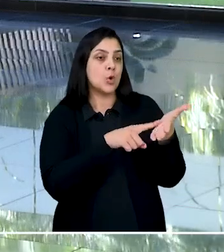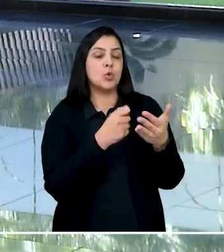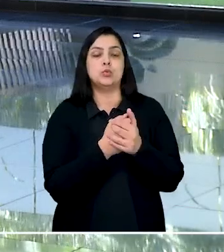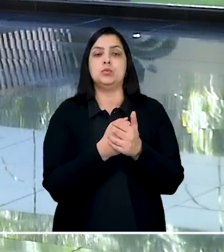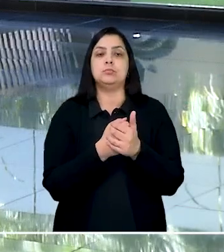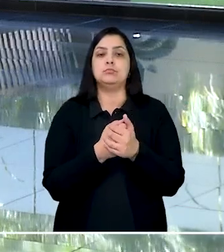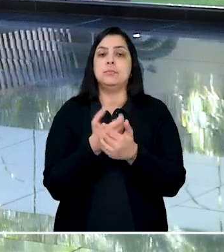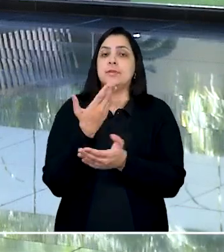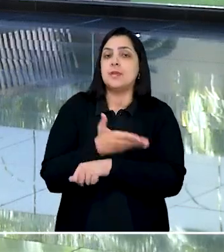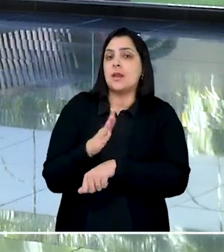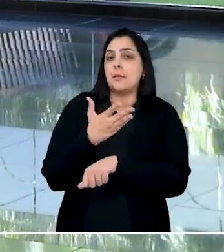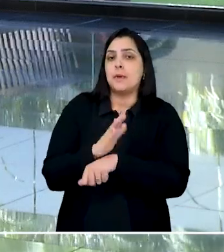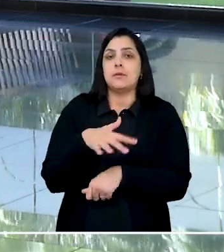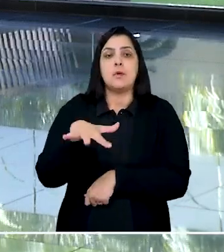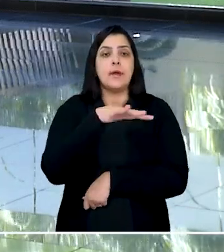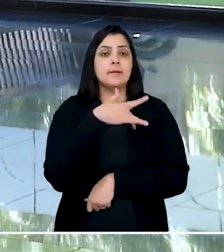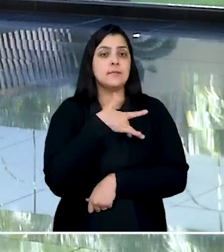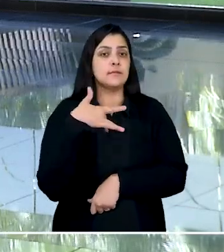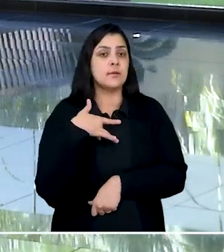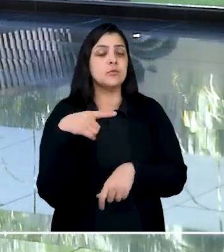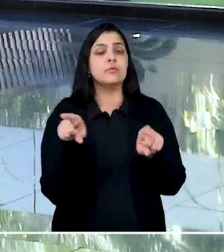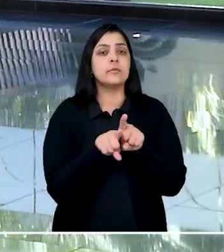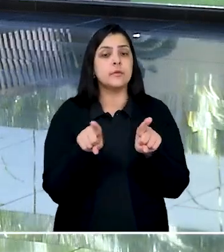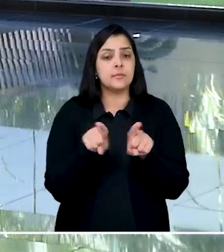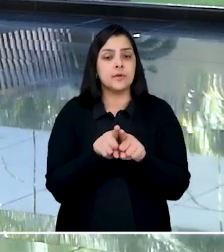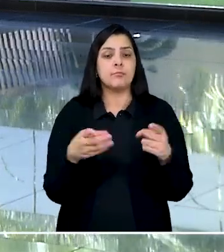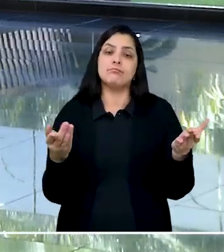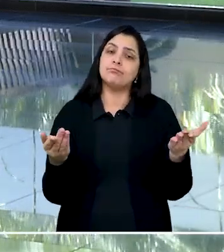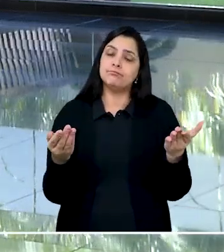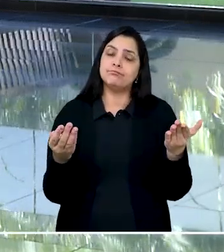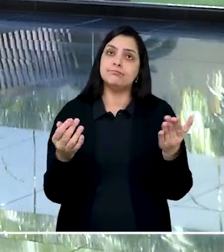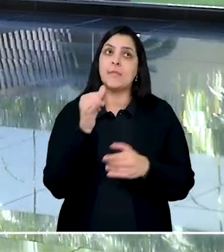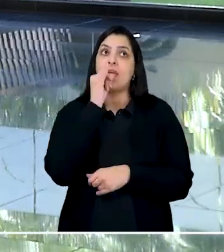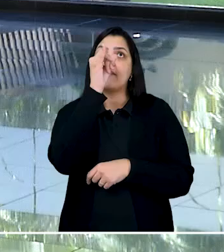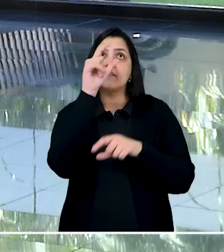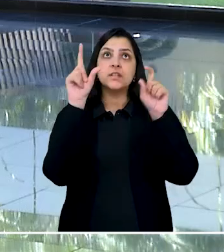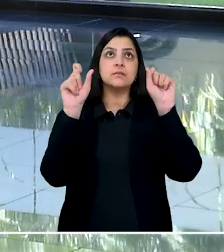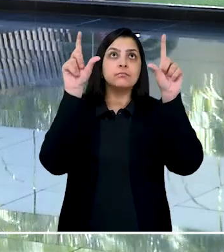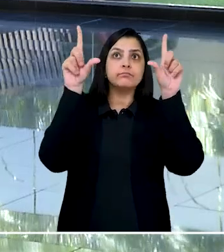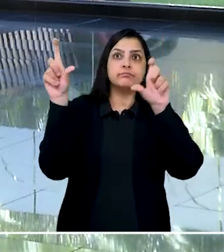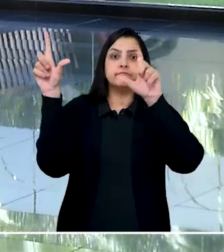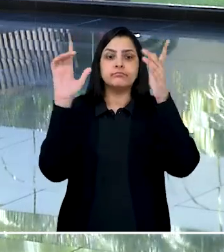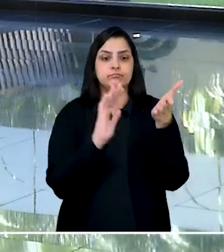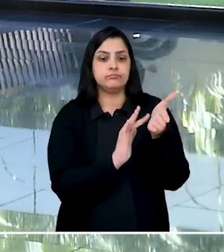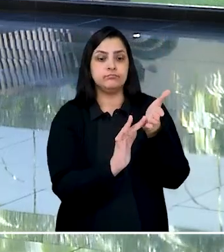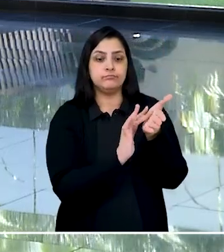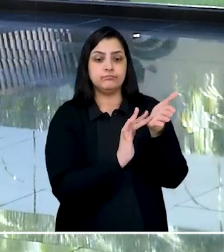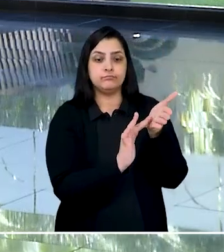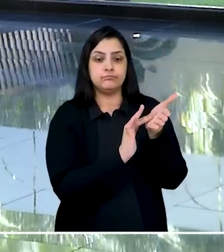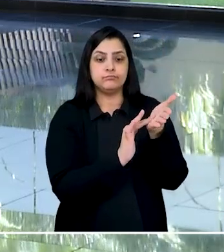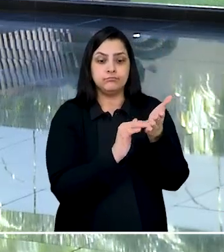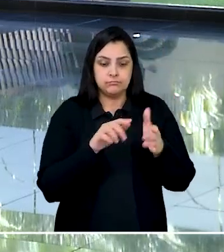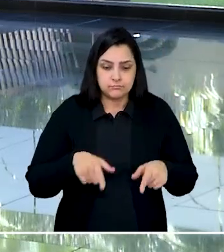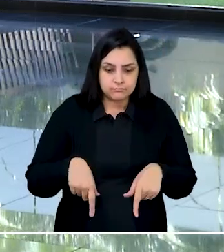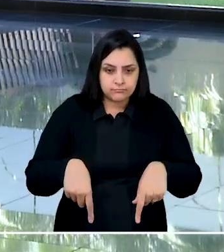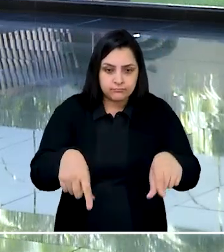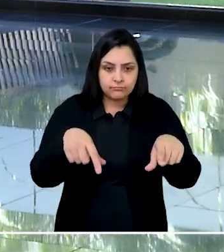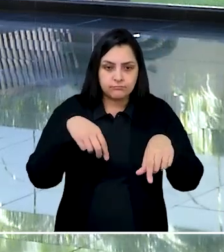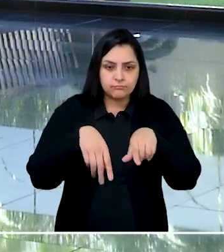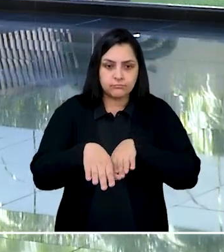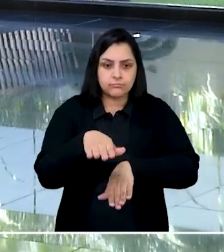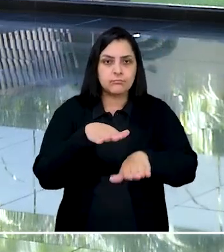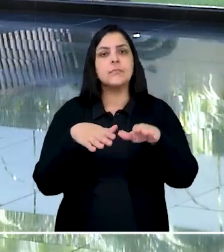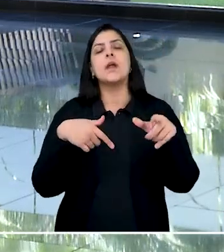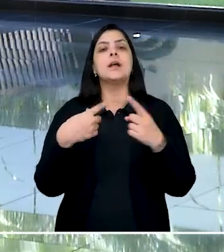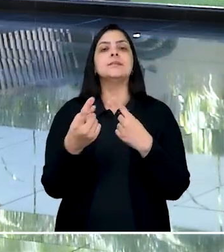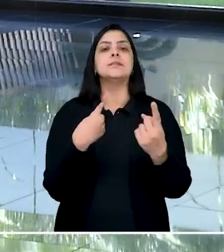salas de treinamento e setor de saúde. Também deveria providenciar sinalização adequada, inclusive em pisos e passagem